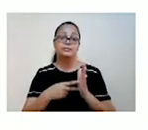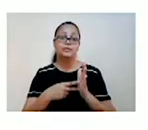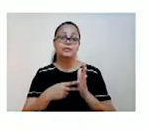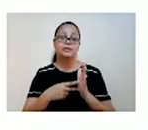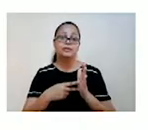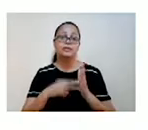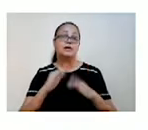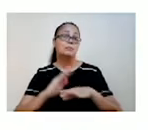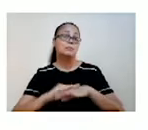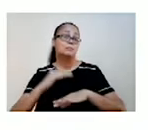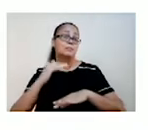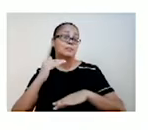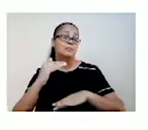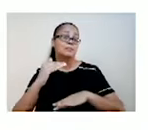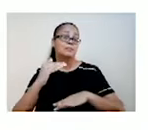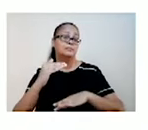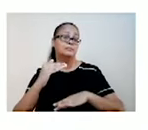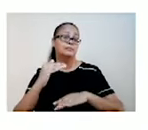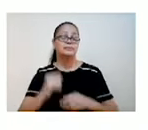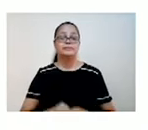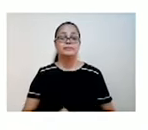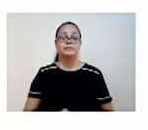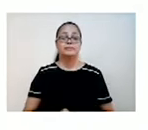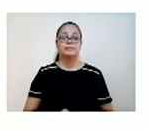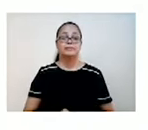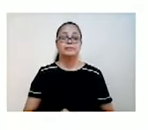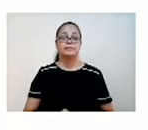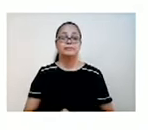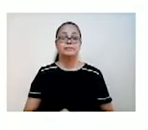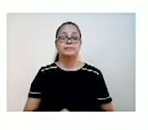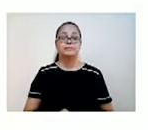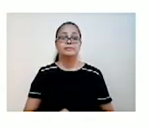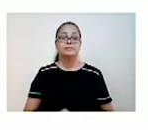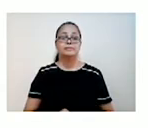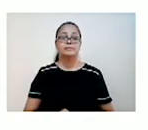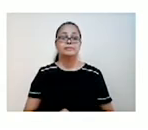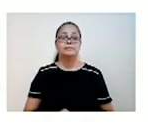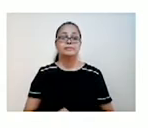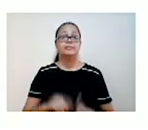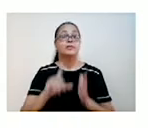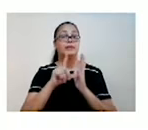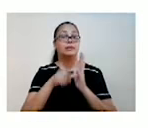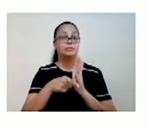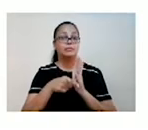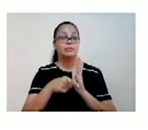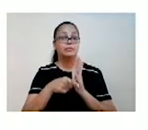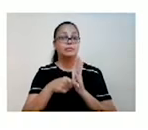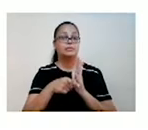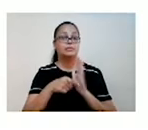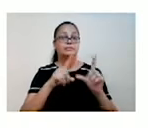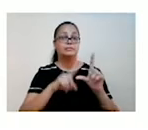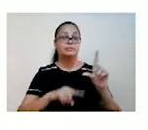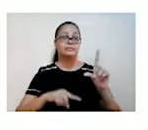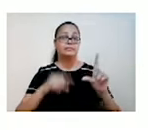sentido de adição, não é? Depois, however, however, however, é a mesma coisa que o but, só que